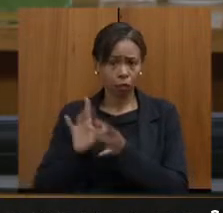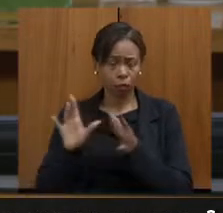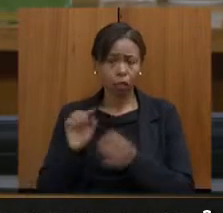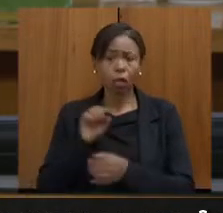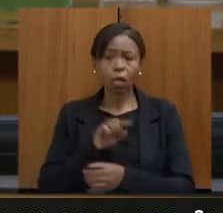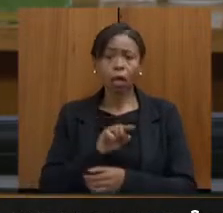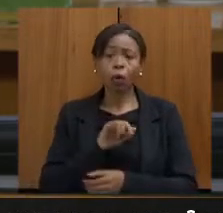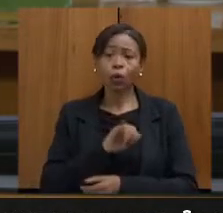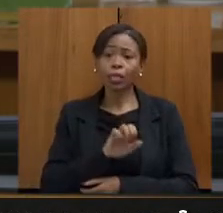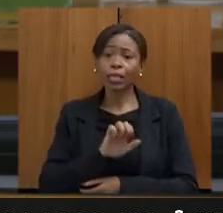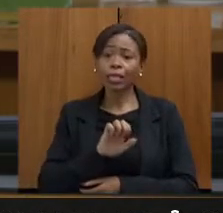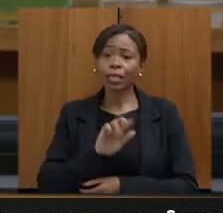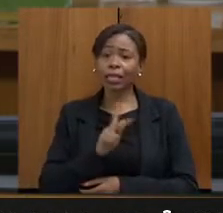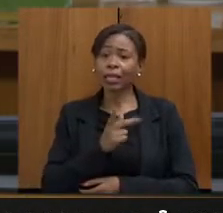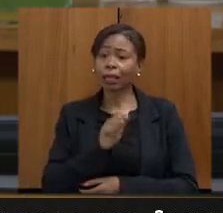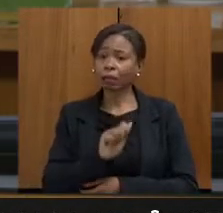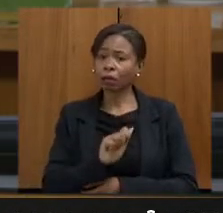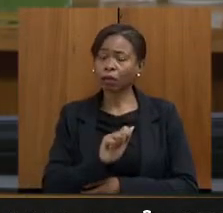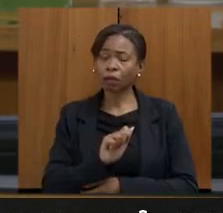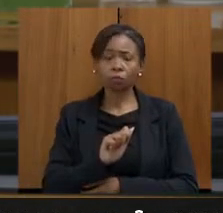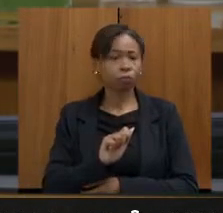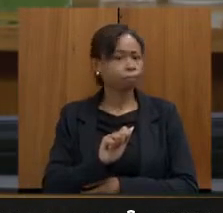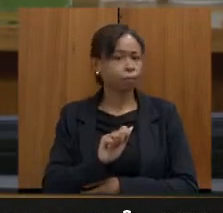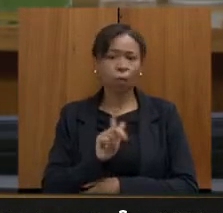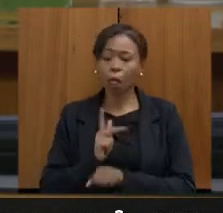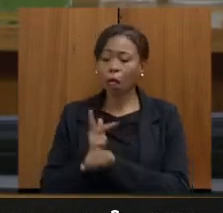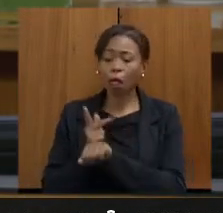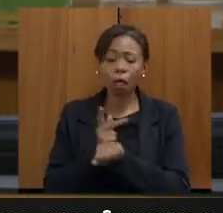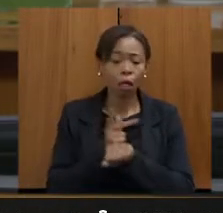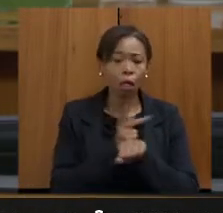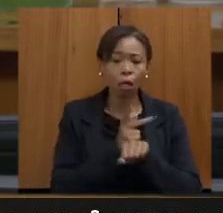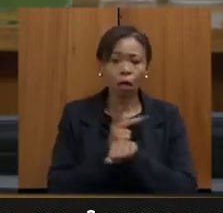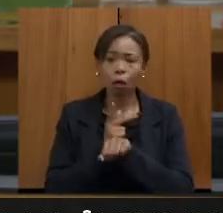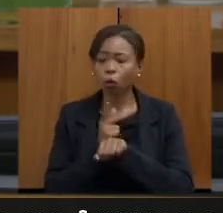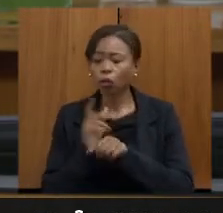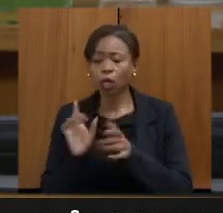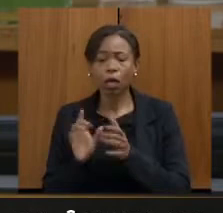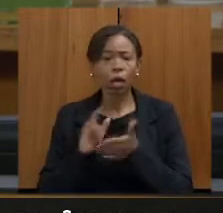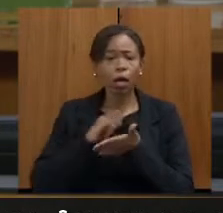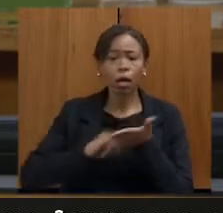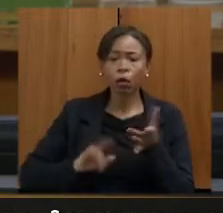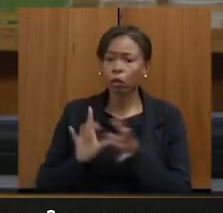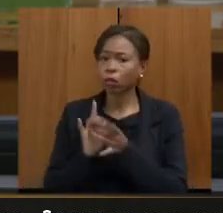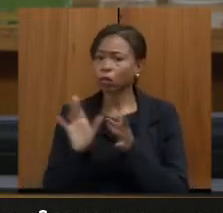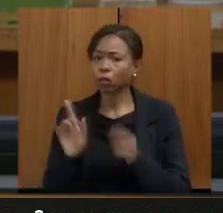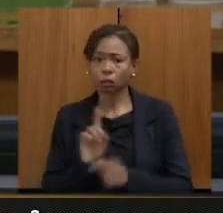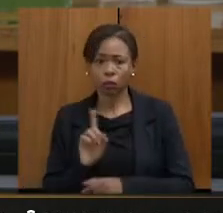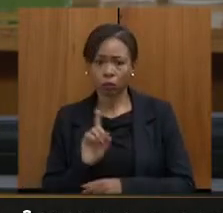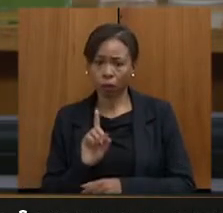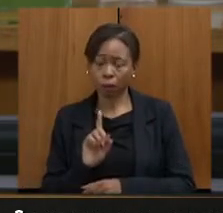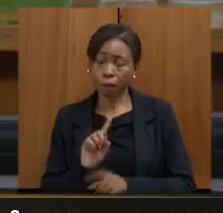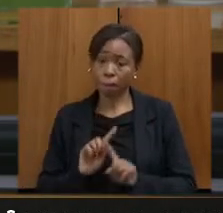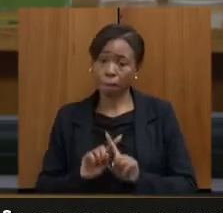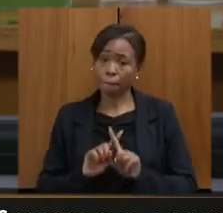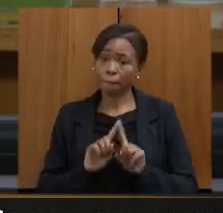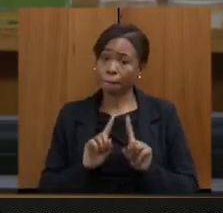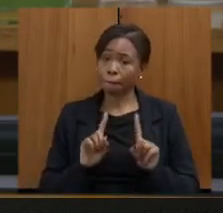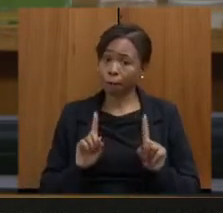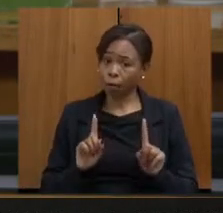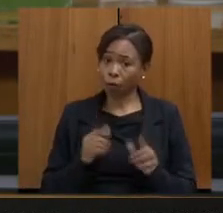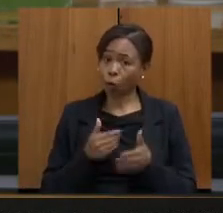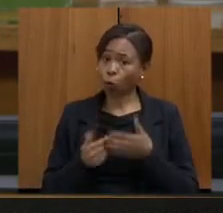Histórico não caça autorizações, salvo o melhor juízo. No entanto, qualquer